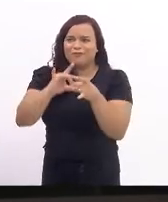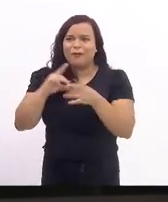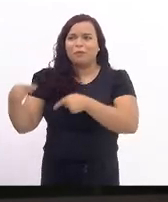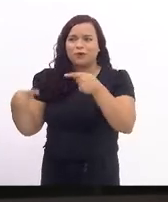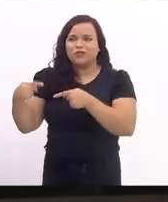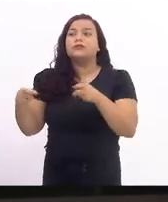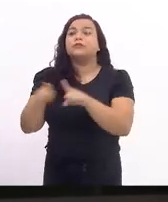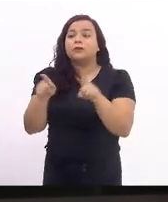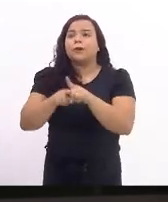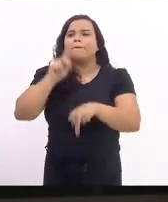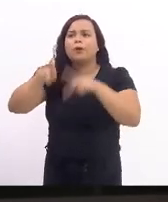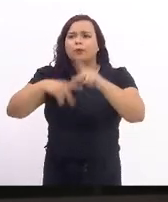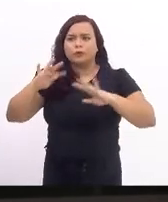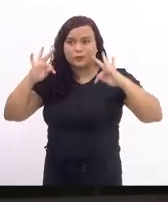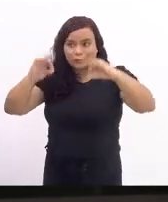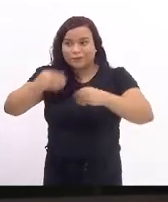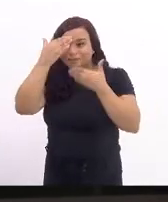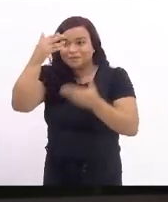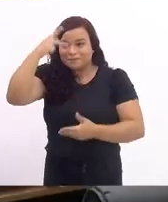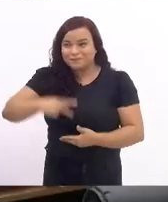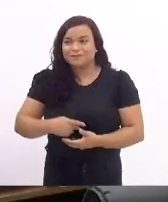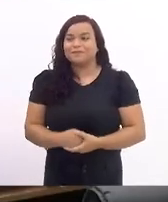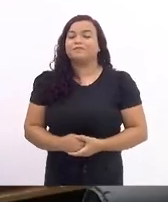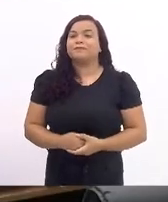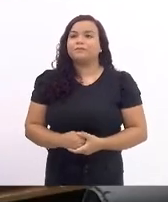toda a população. Muito obrigada, presidente.